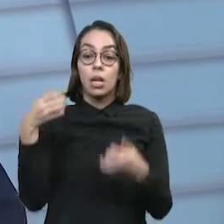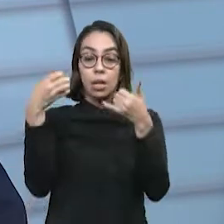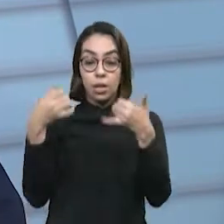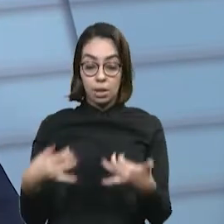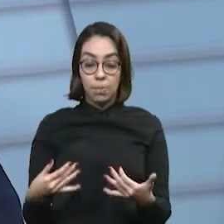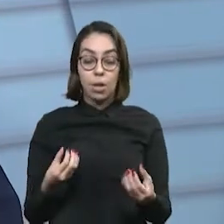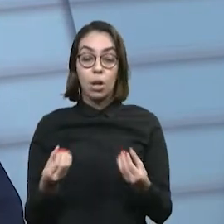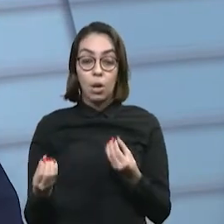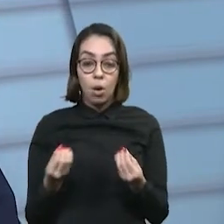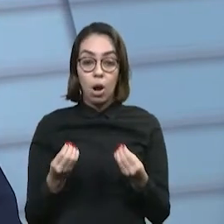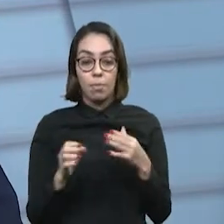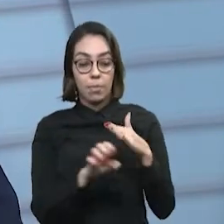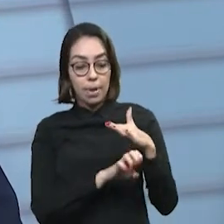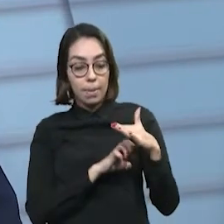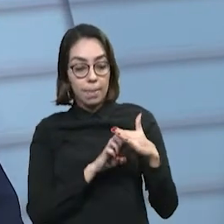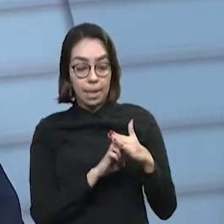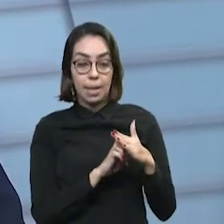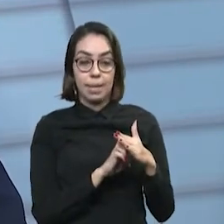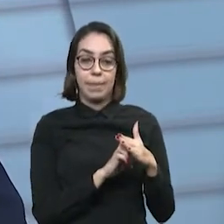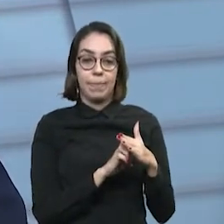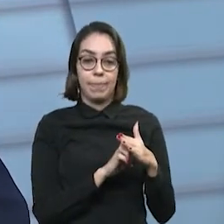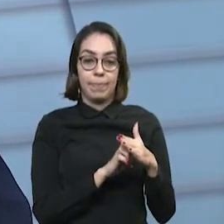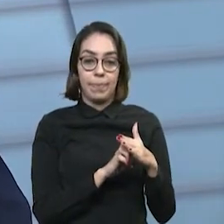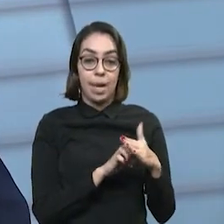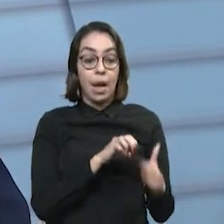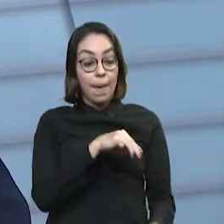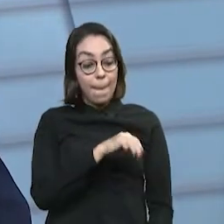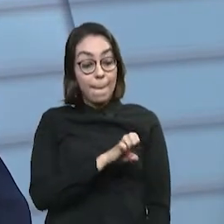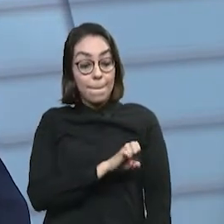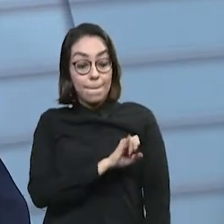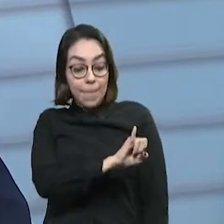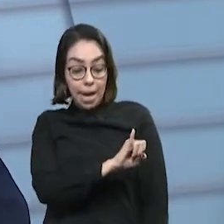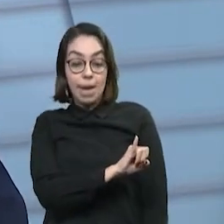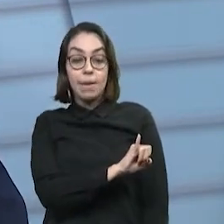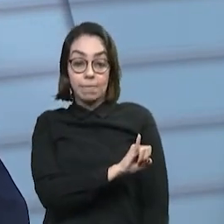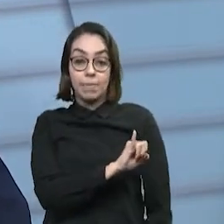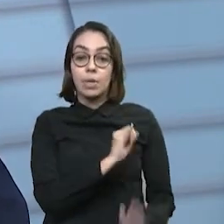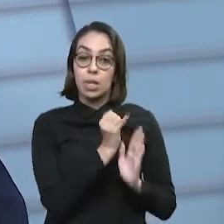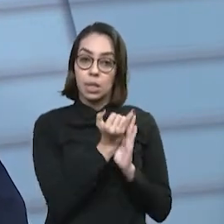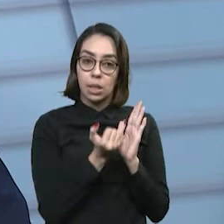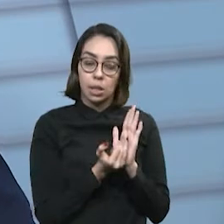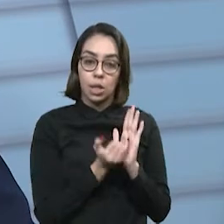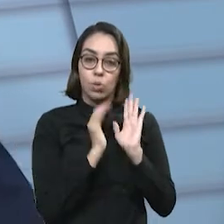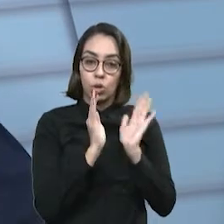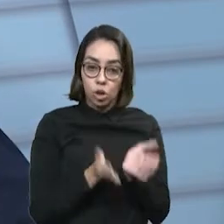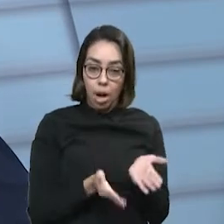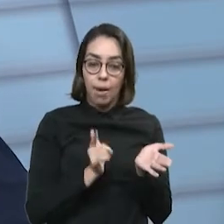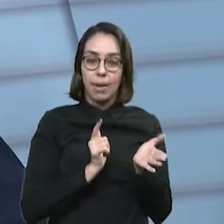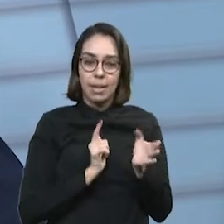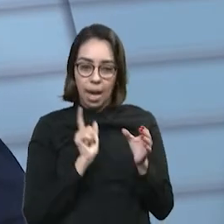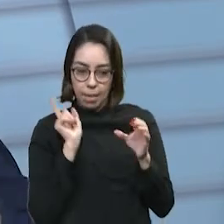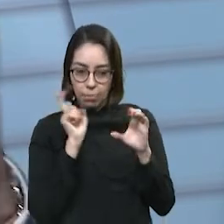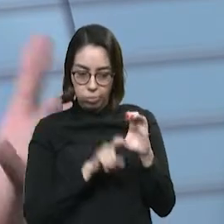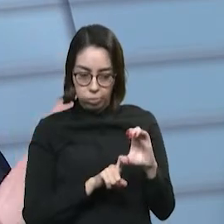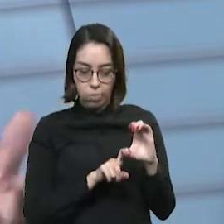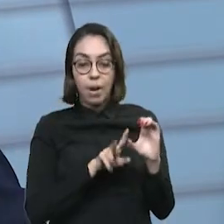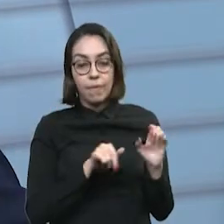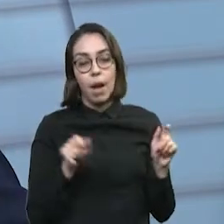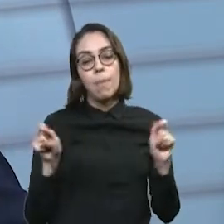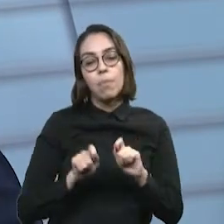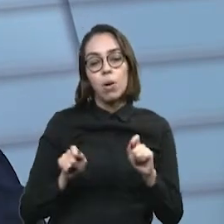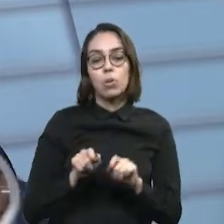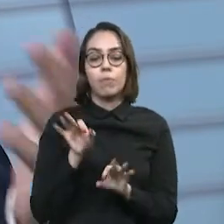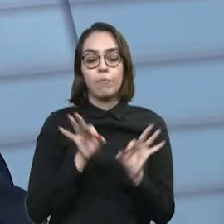empresas do Simples Nacional e microempreendedores individuais que estão inscritos em dívida ativa. Então, acho que nós temos um recheio